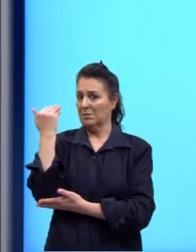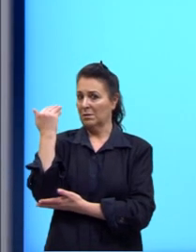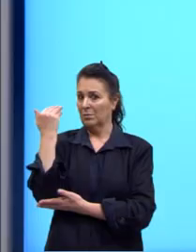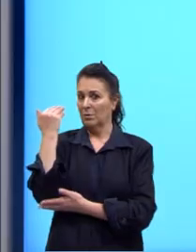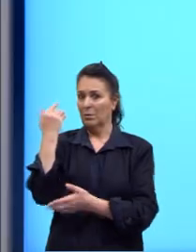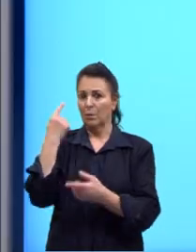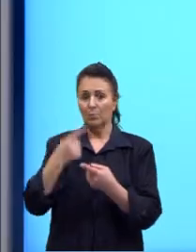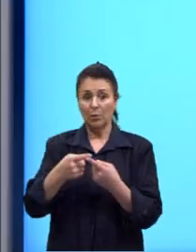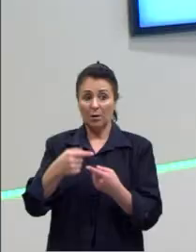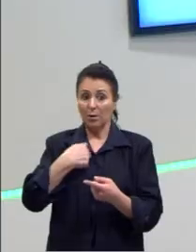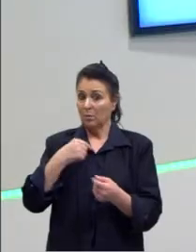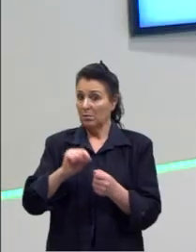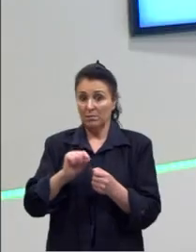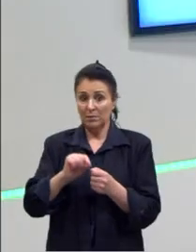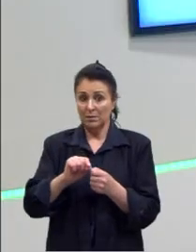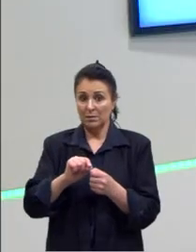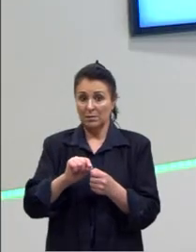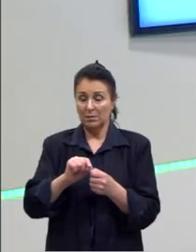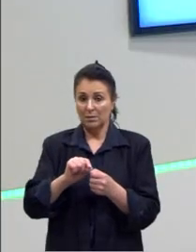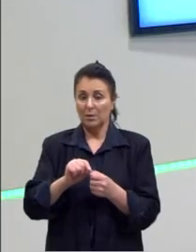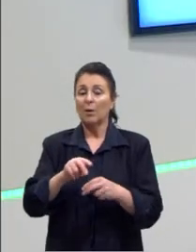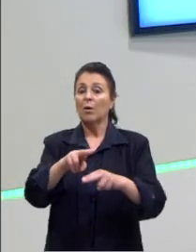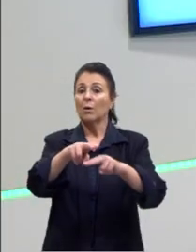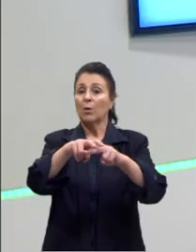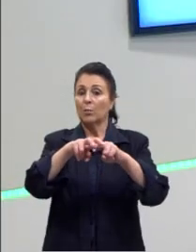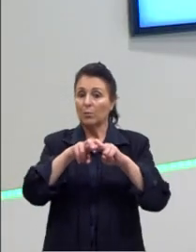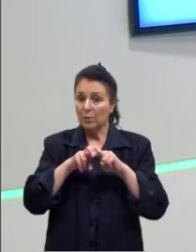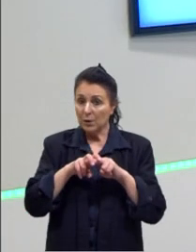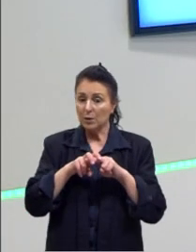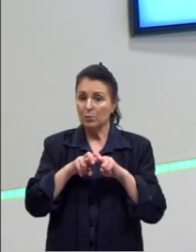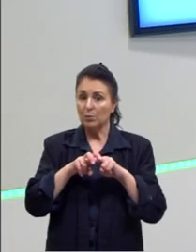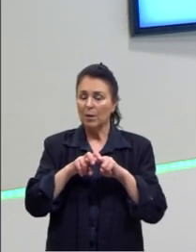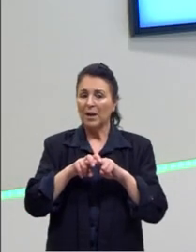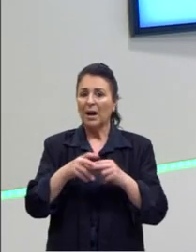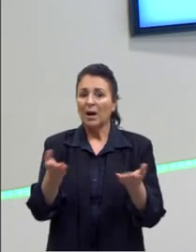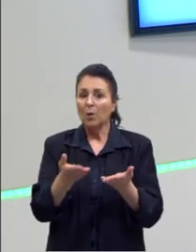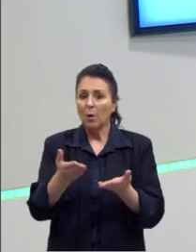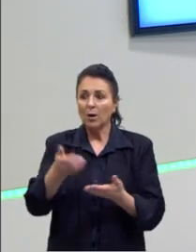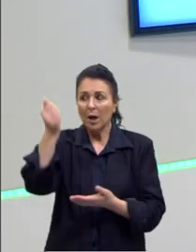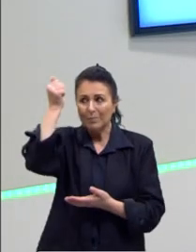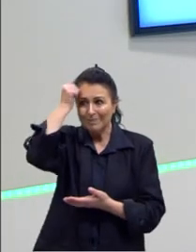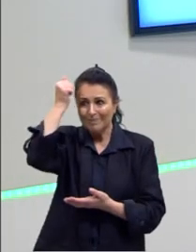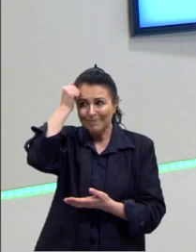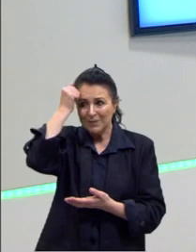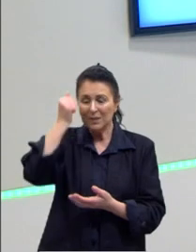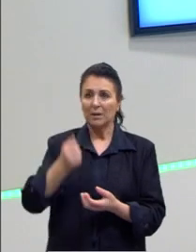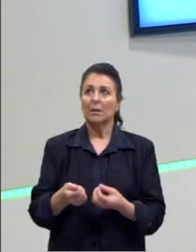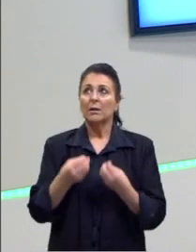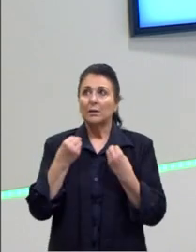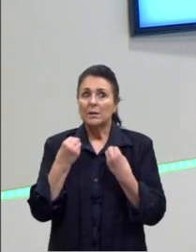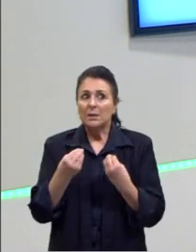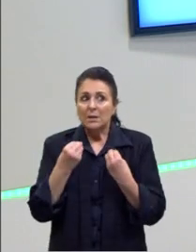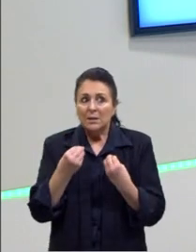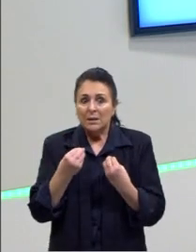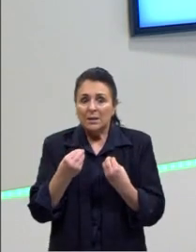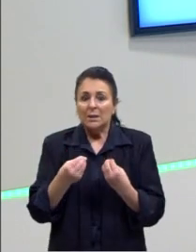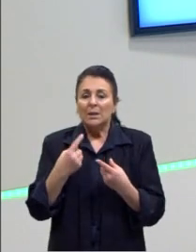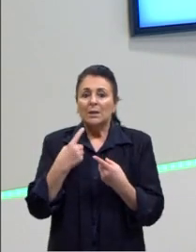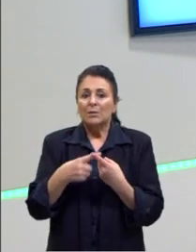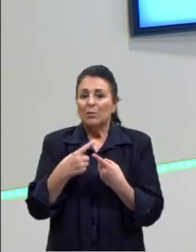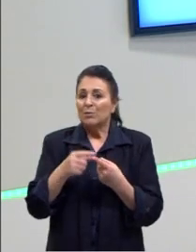fiz acontecer. E, por isso, eu estou expressando arrependimento. Puxa, se eu tivesse jogado na loteria,